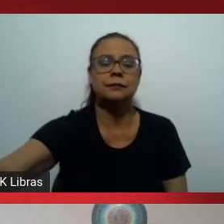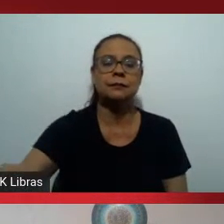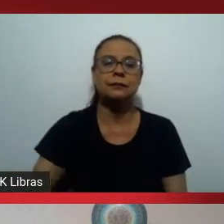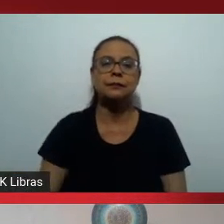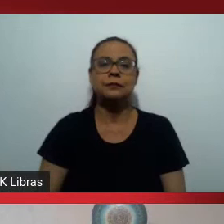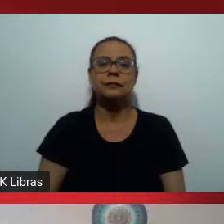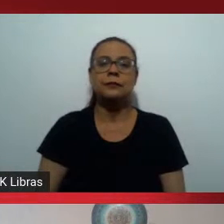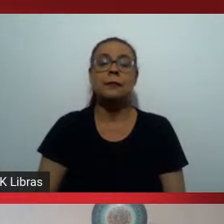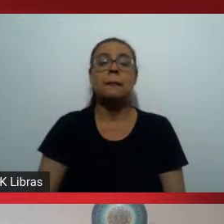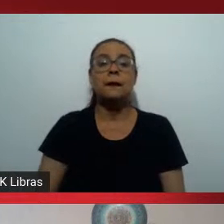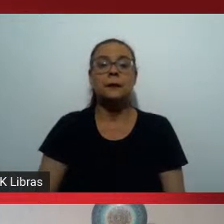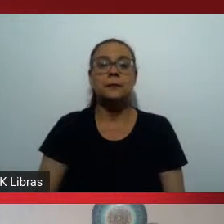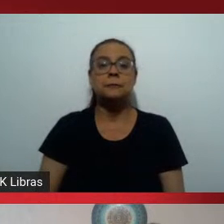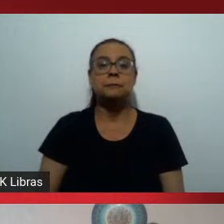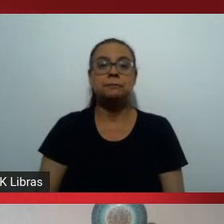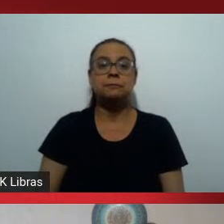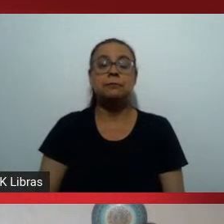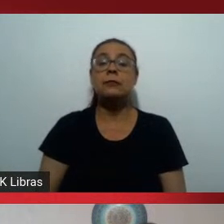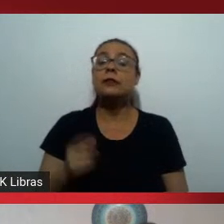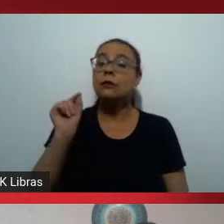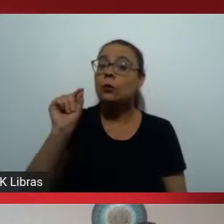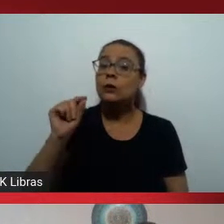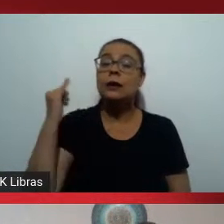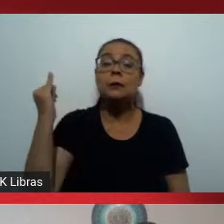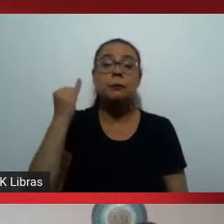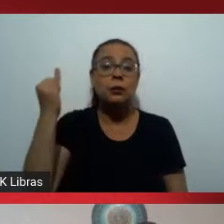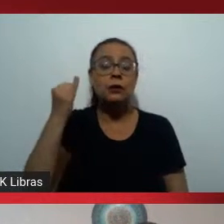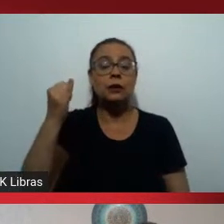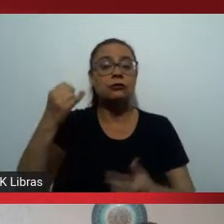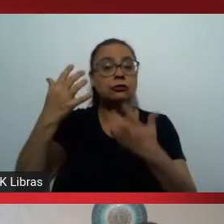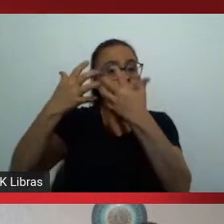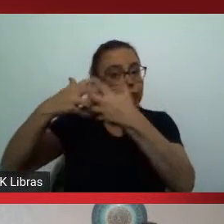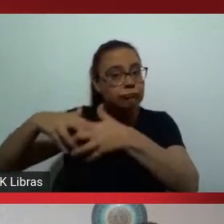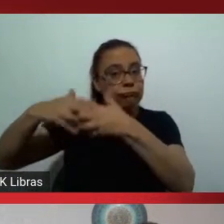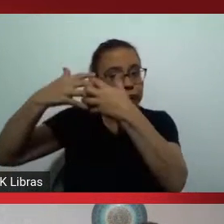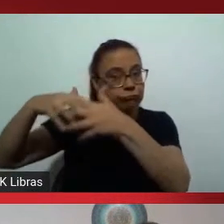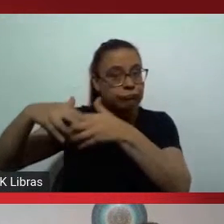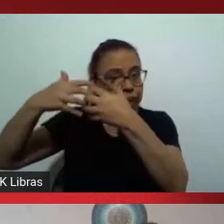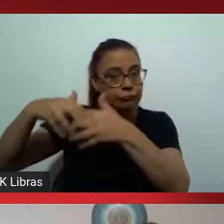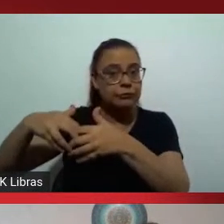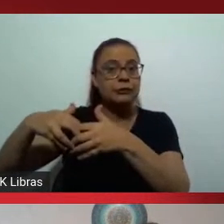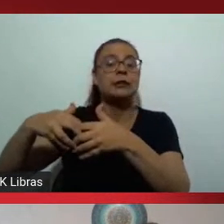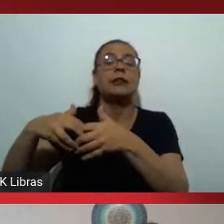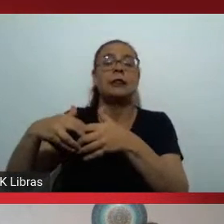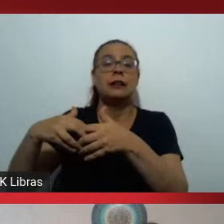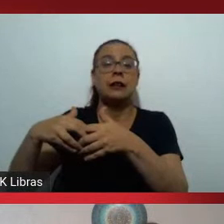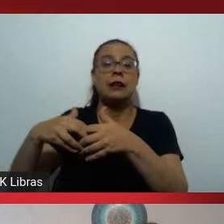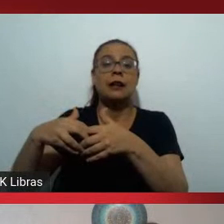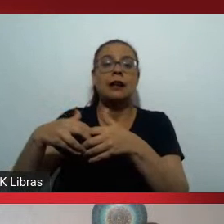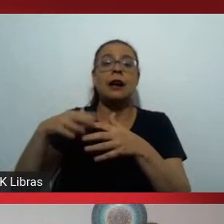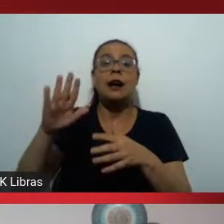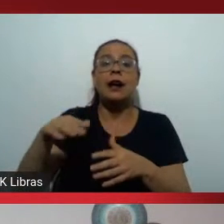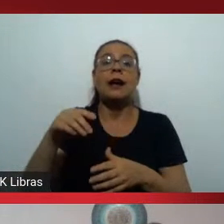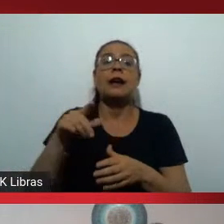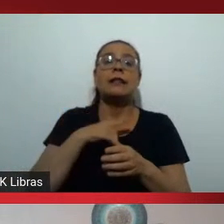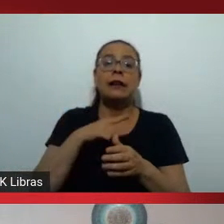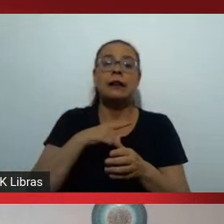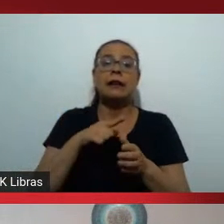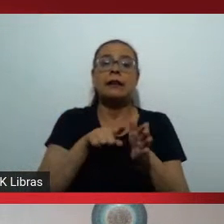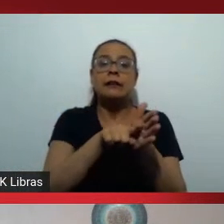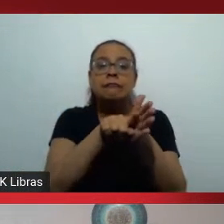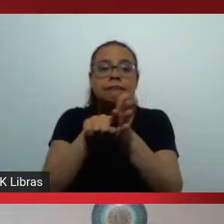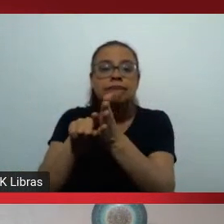trazer para a nossa reflexão aqui são alguns dados baseados no censo educacional no ensino superior brasileiro.